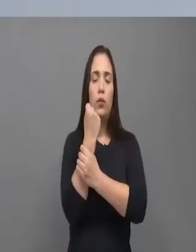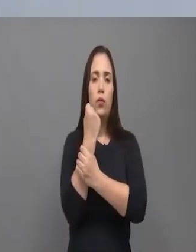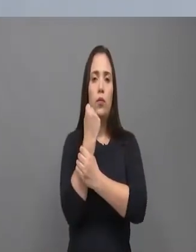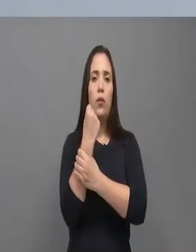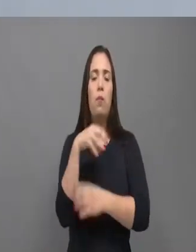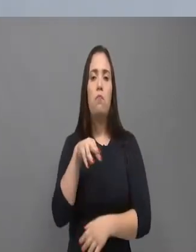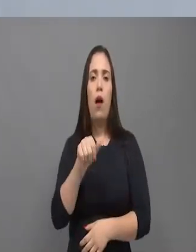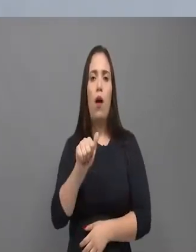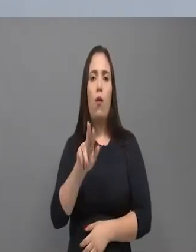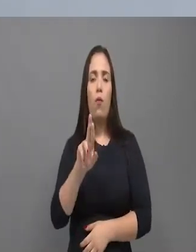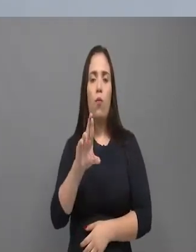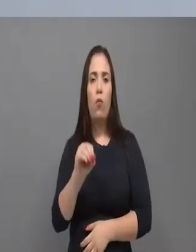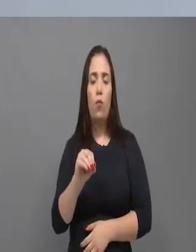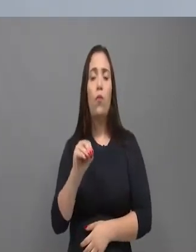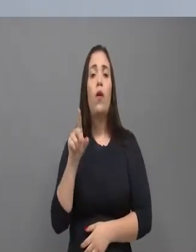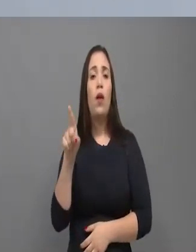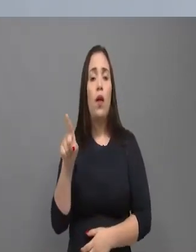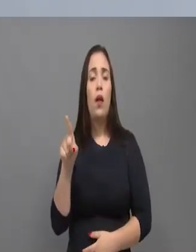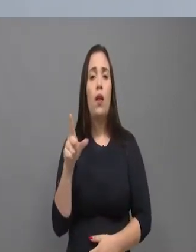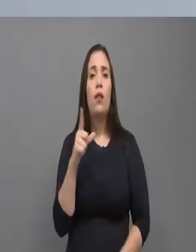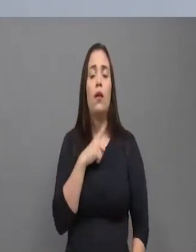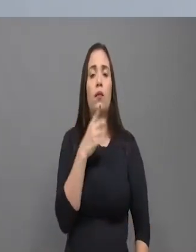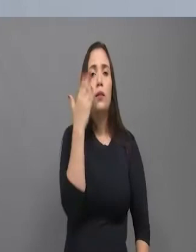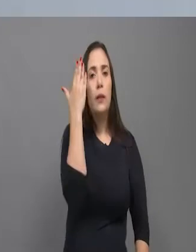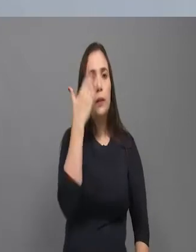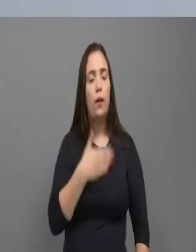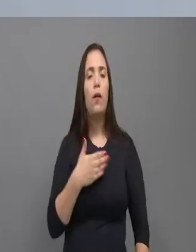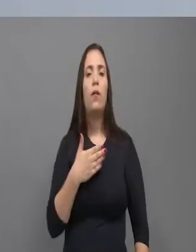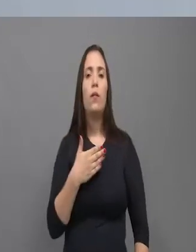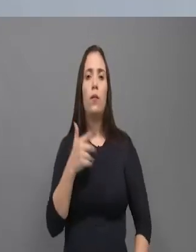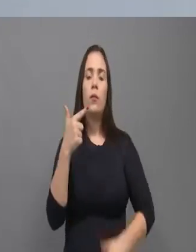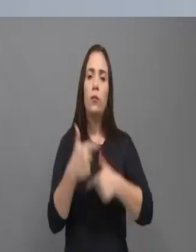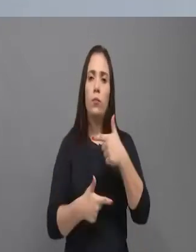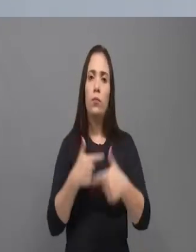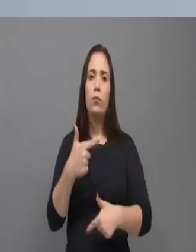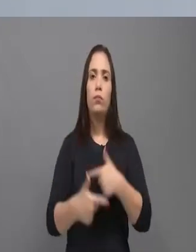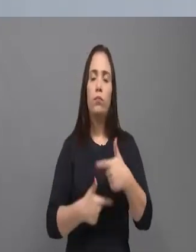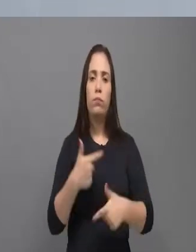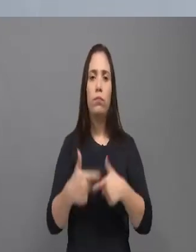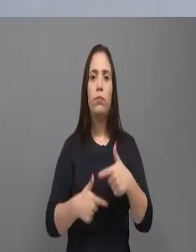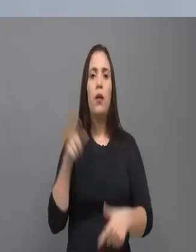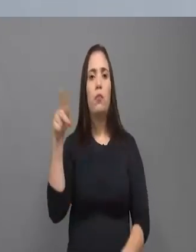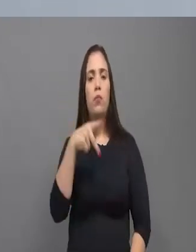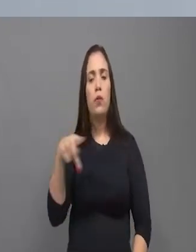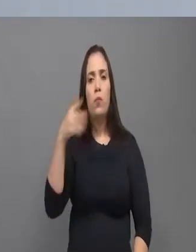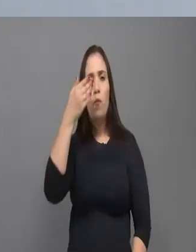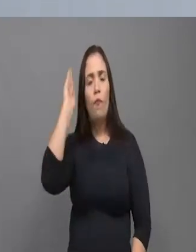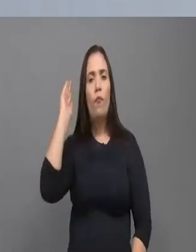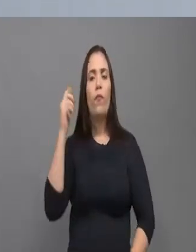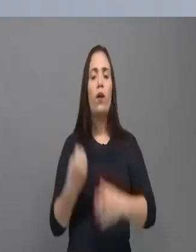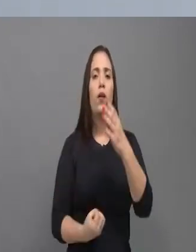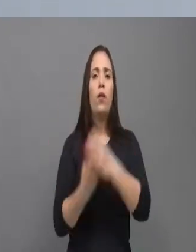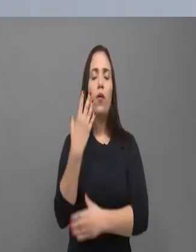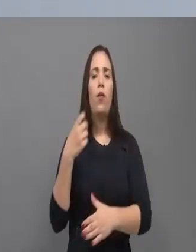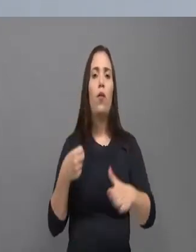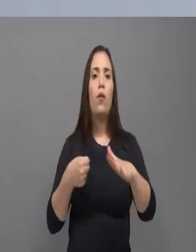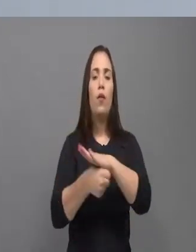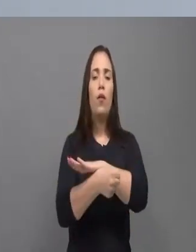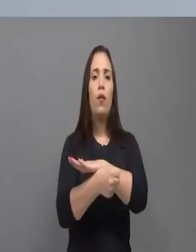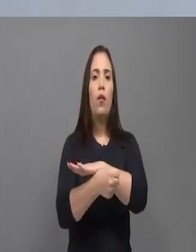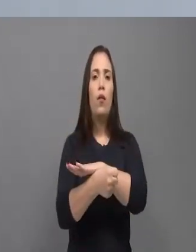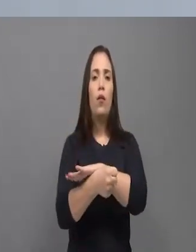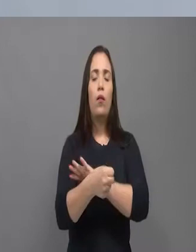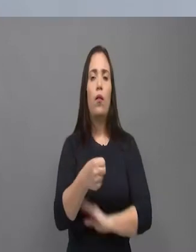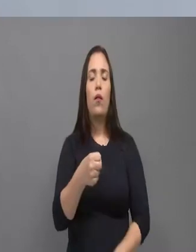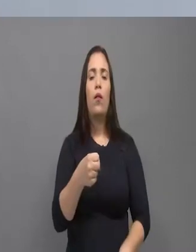feito no Brasil até hoje. Mas, nesse caso, ele acertou. Por isso que eu estou com fé, com esperança. Até fiz uma postagem no meu blog, que a esperança é a última que morre.